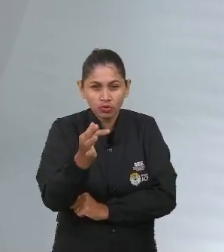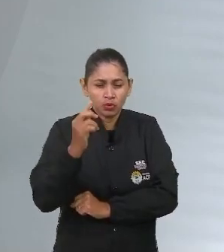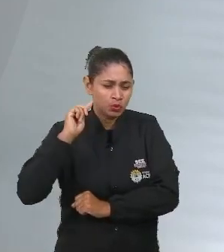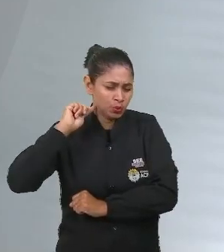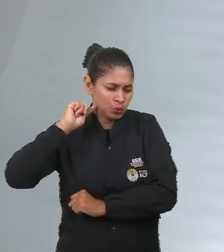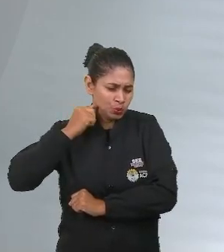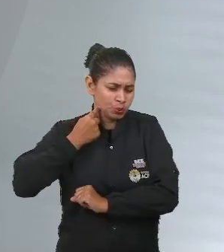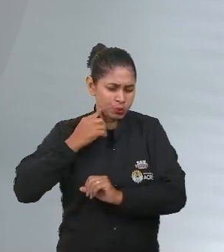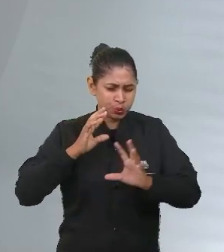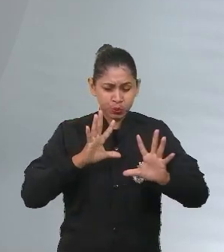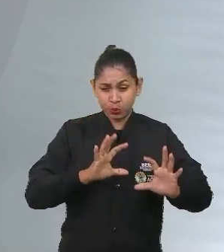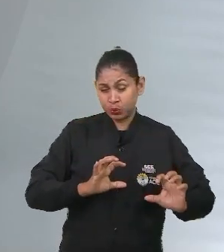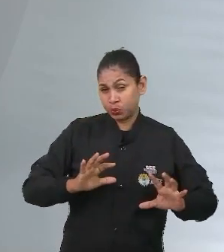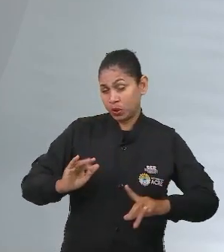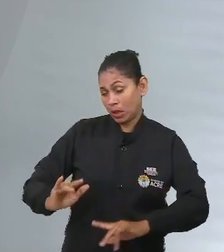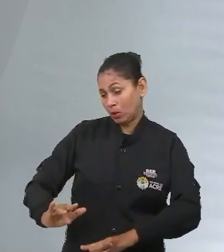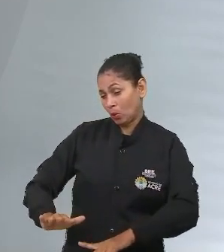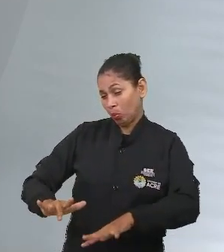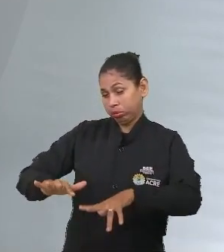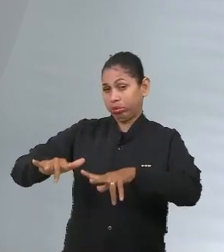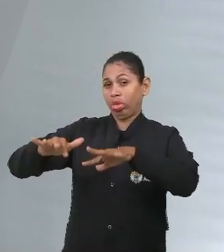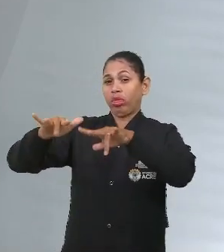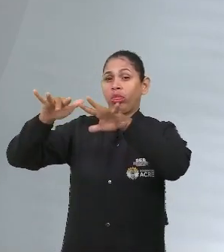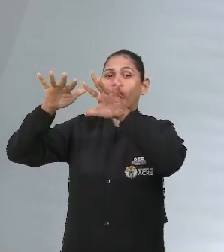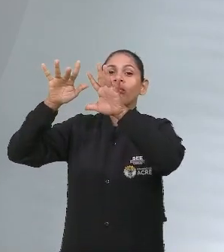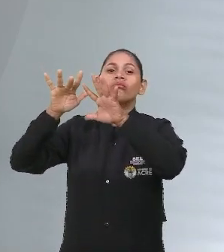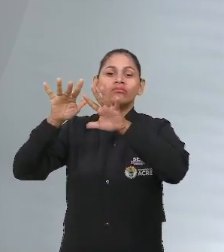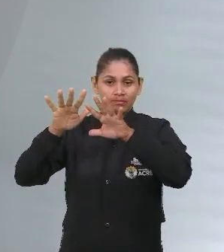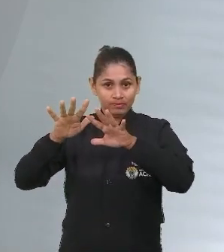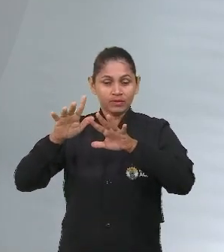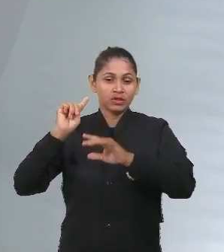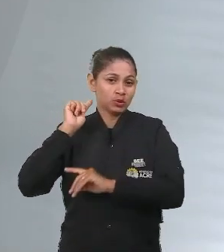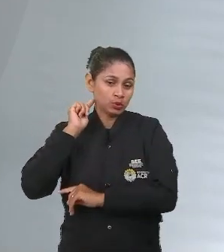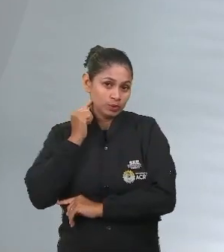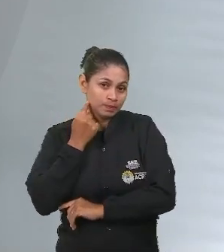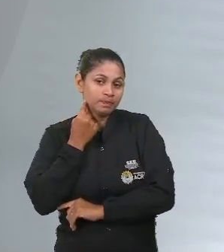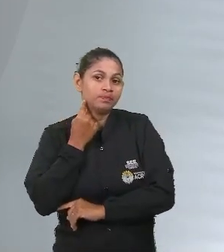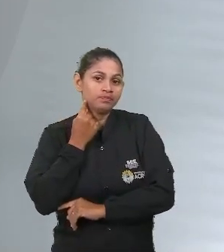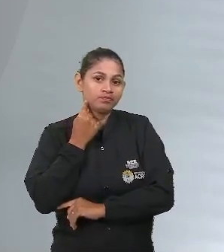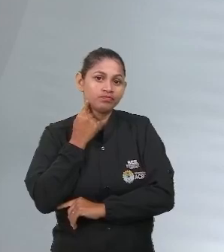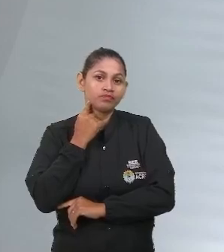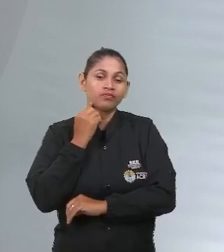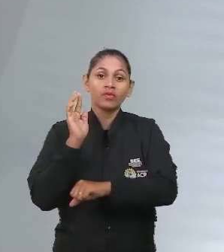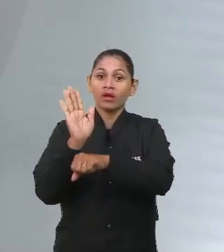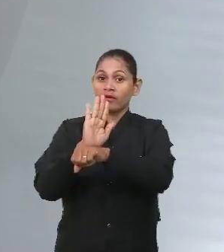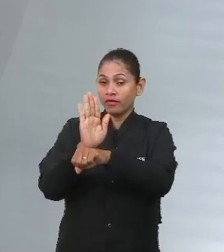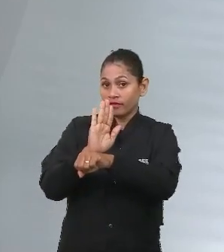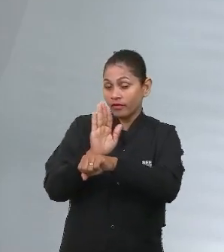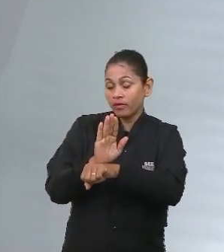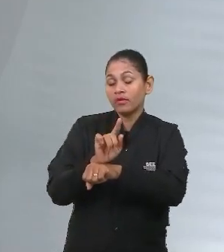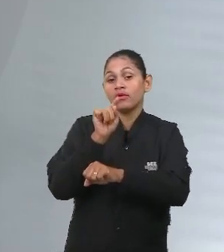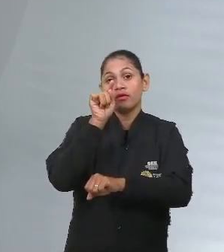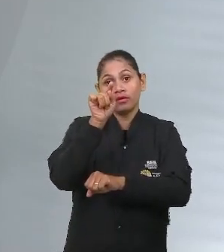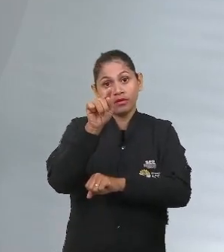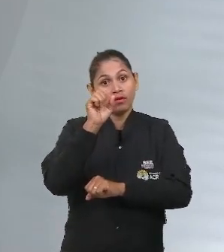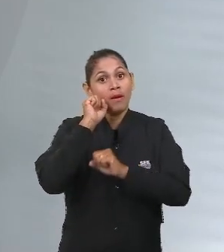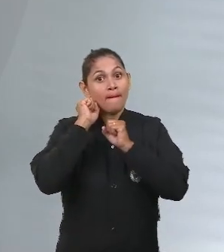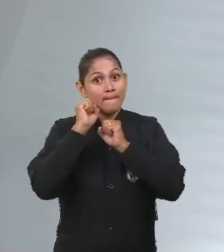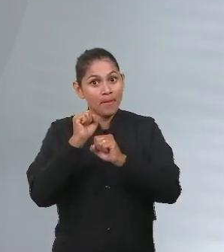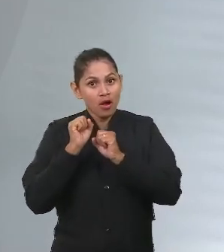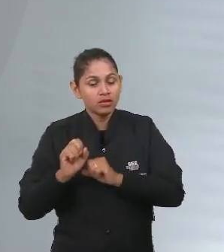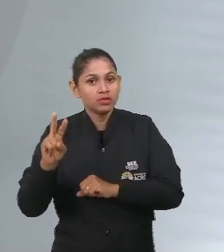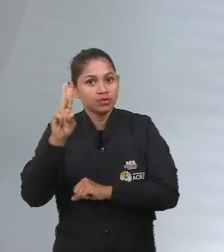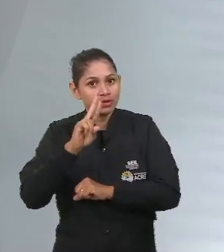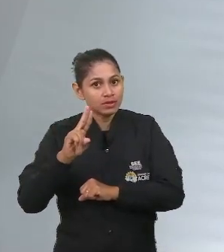e relaciona essa questão da quantidade de lixos é um filme que dá para você citar em outras questões